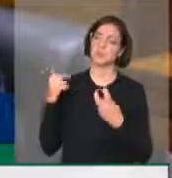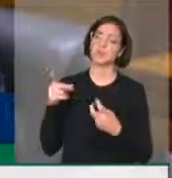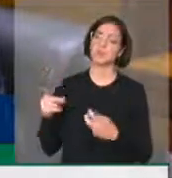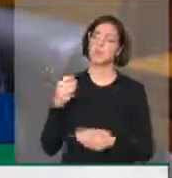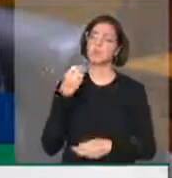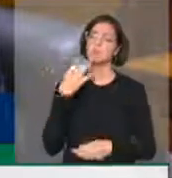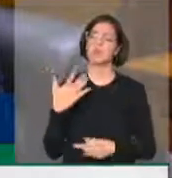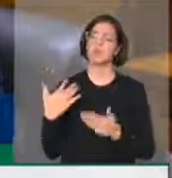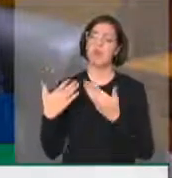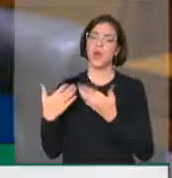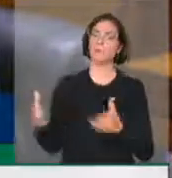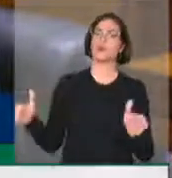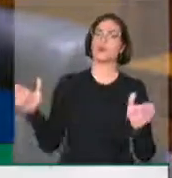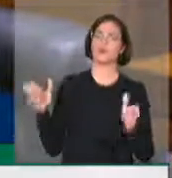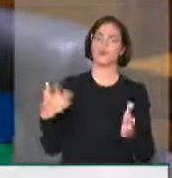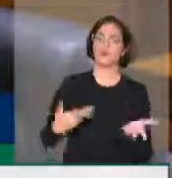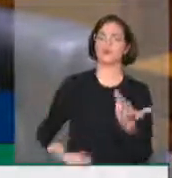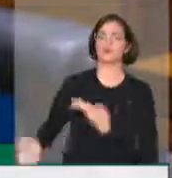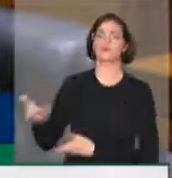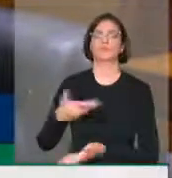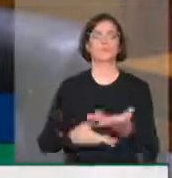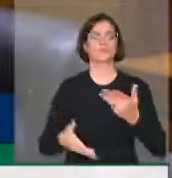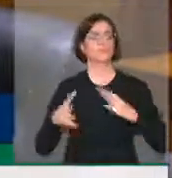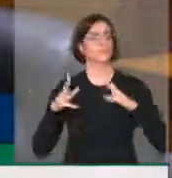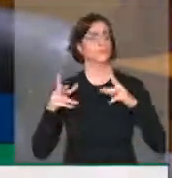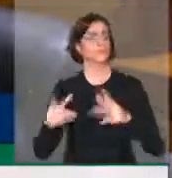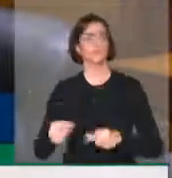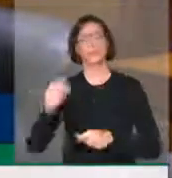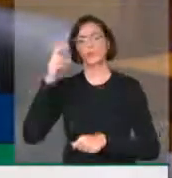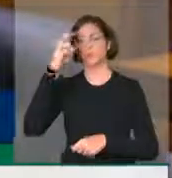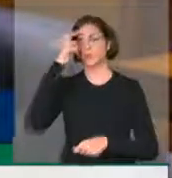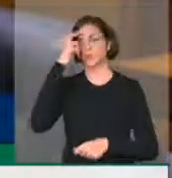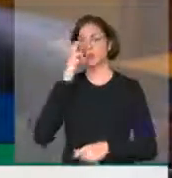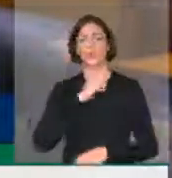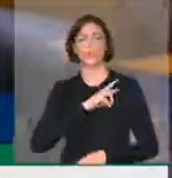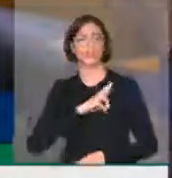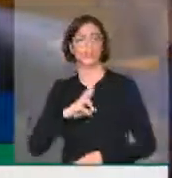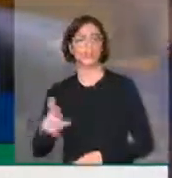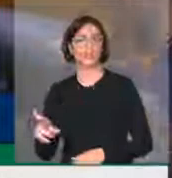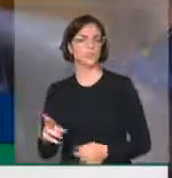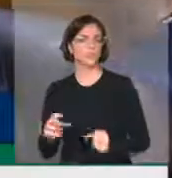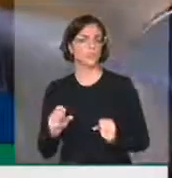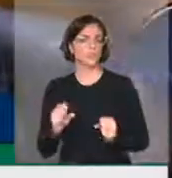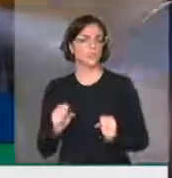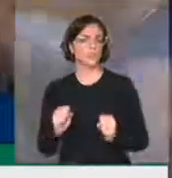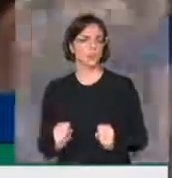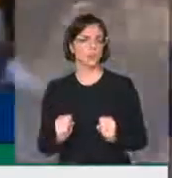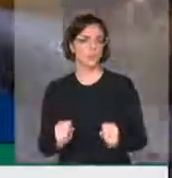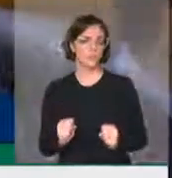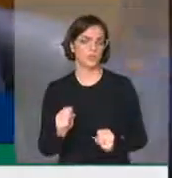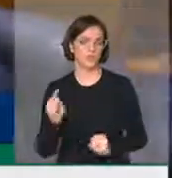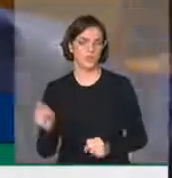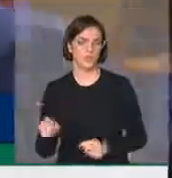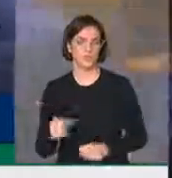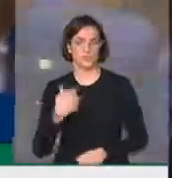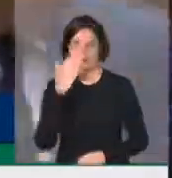abertura para acatar todos os povos de todas as culturas, de todas as religiões naquele pedaço do Oriente Médio. Muito obrigado.